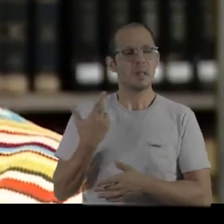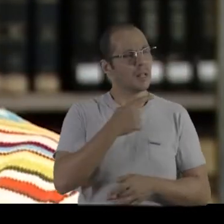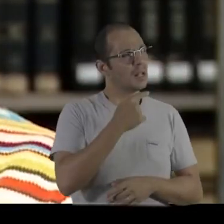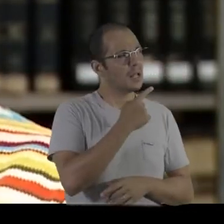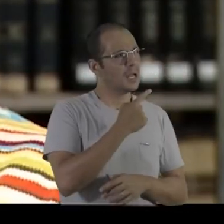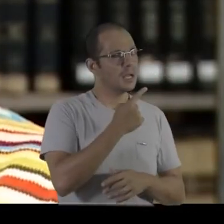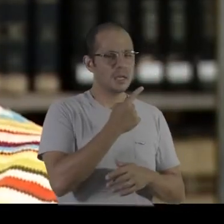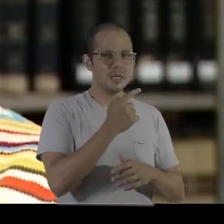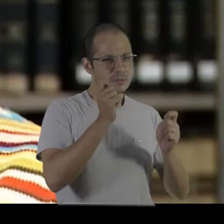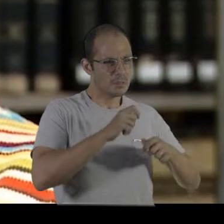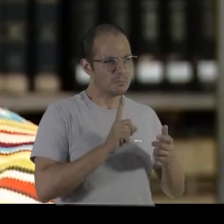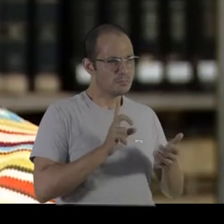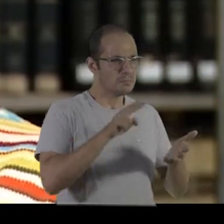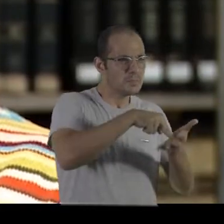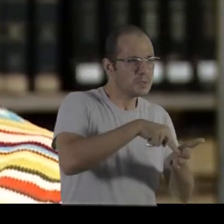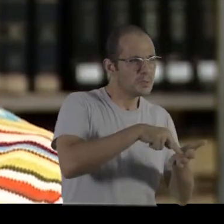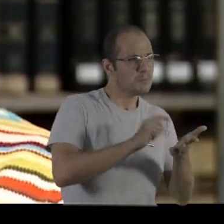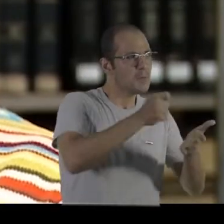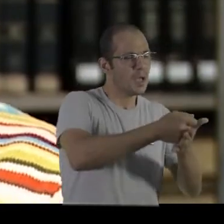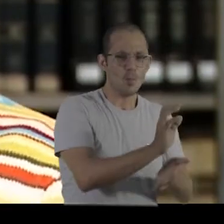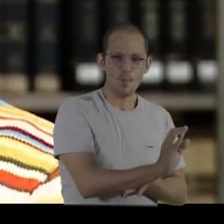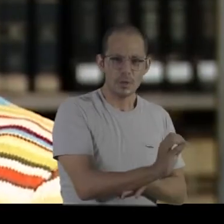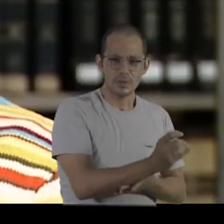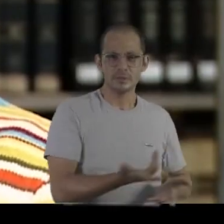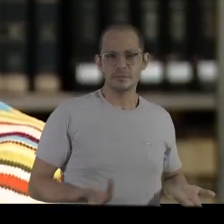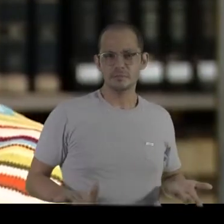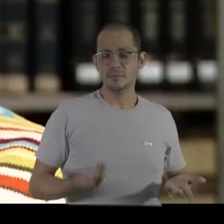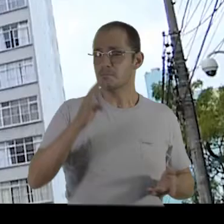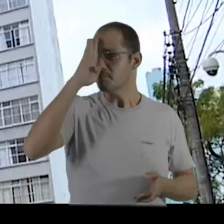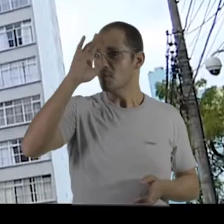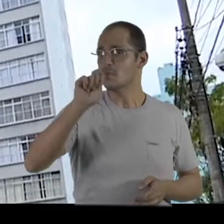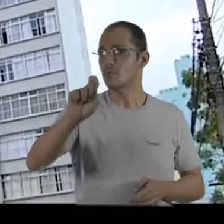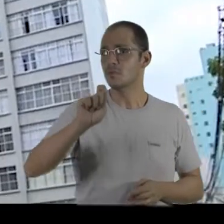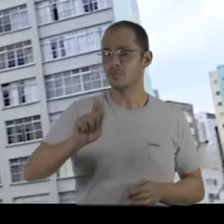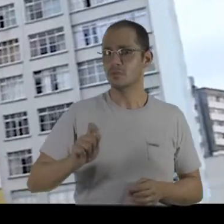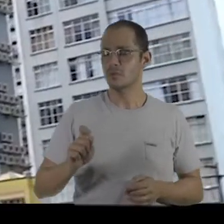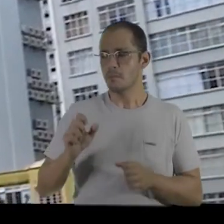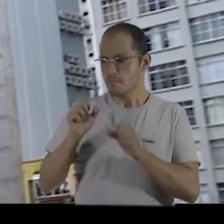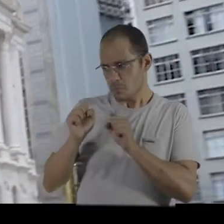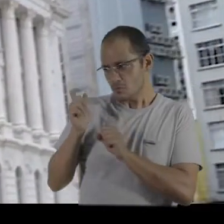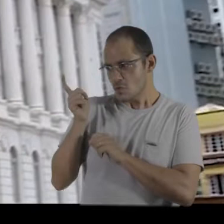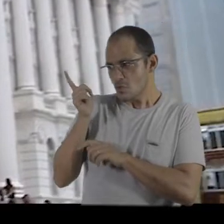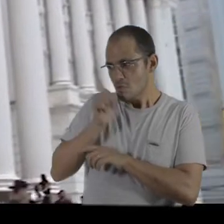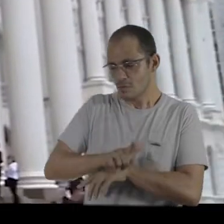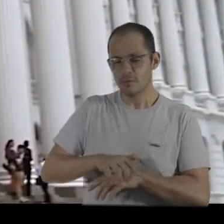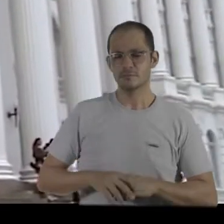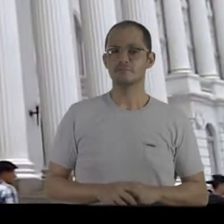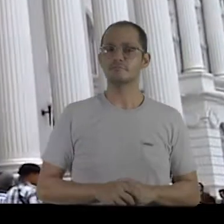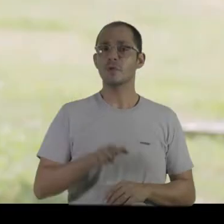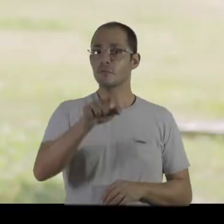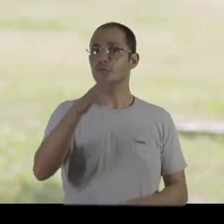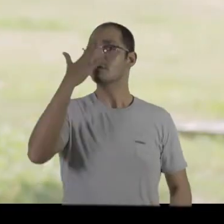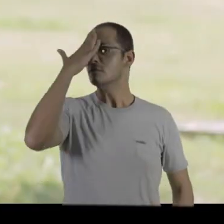perguntavam assim para mim, puxa, mas lá eu posso ir, não tem que pagar, né? A principal questão é que você pode, você